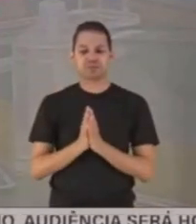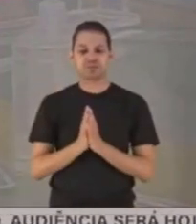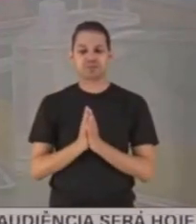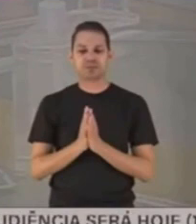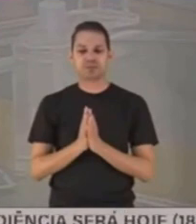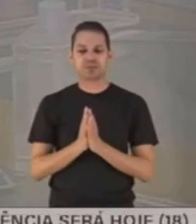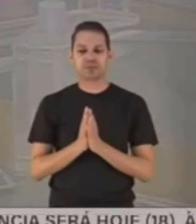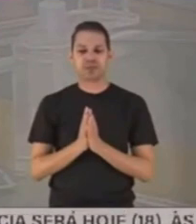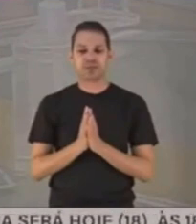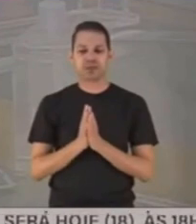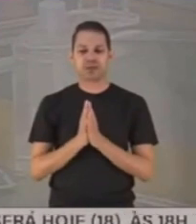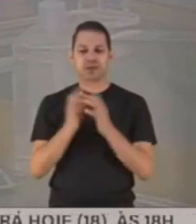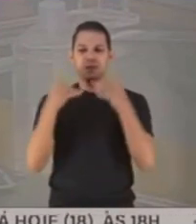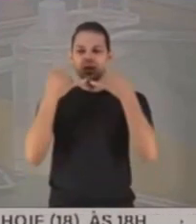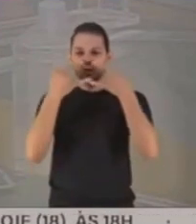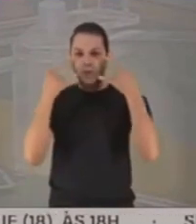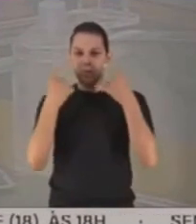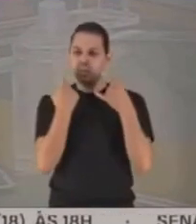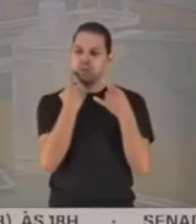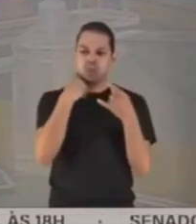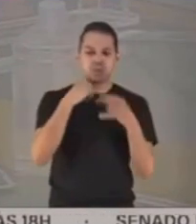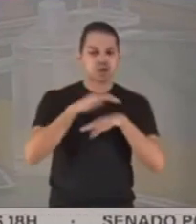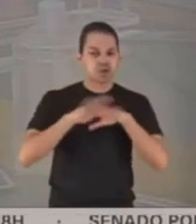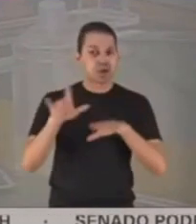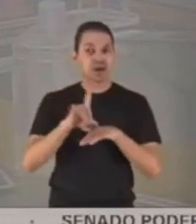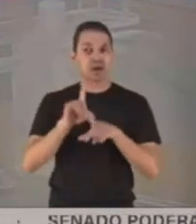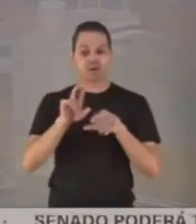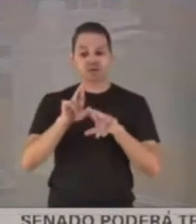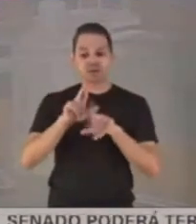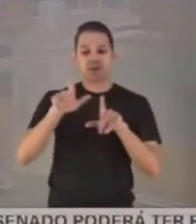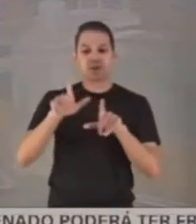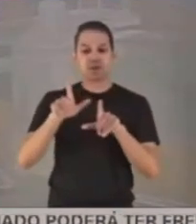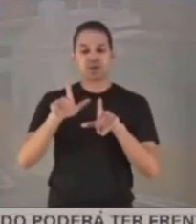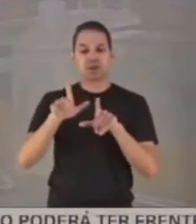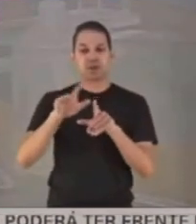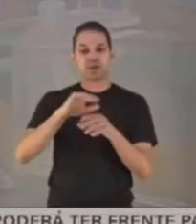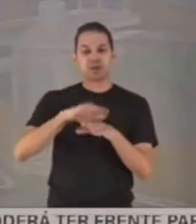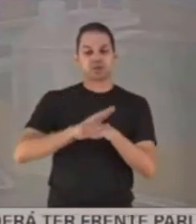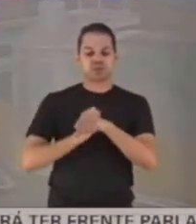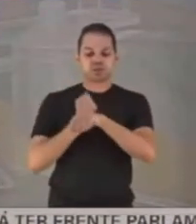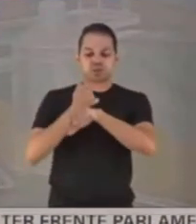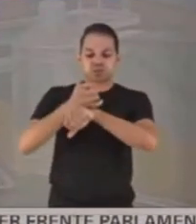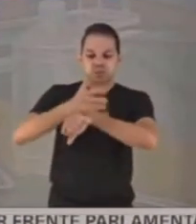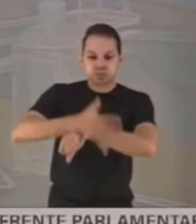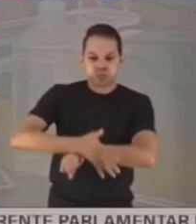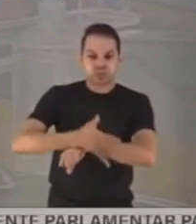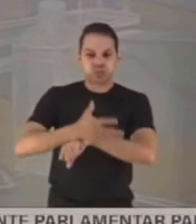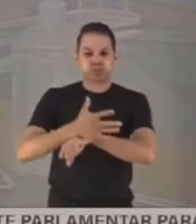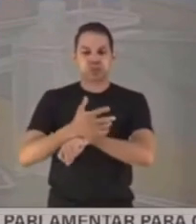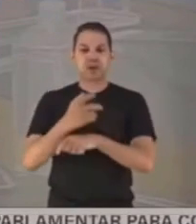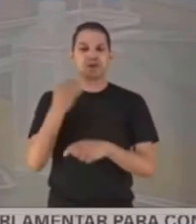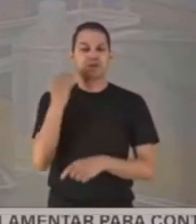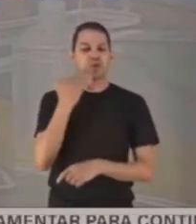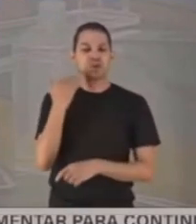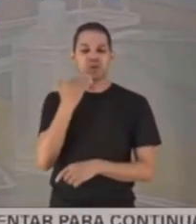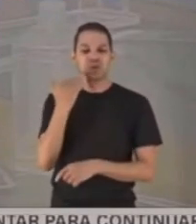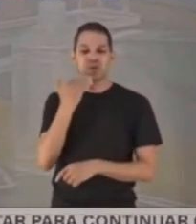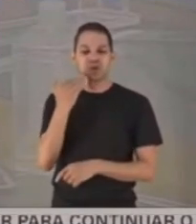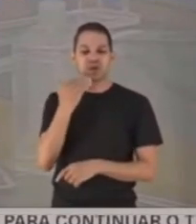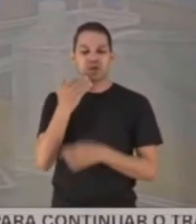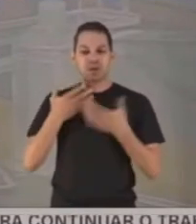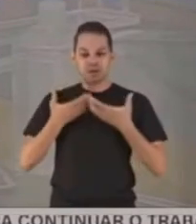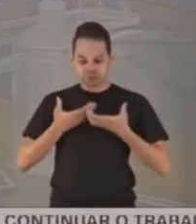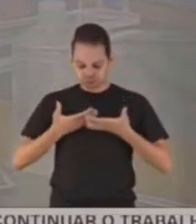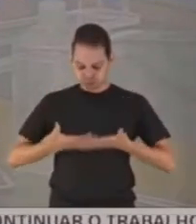não é como a outra, só o cateter, no caso. E essa máscara, ela passou uma noite com essa máscara furada, esse saco que